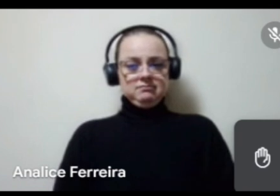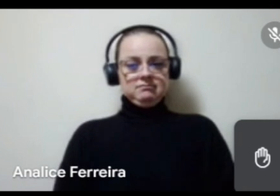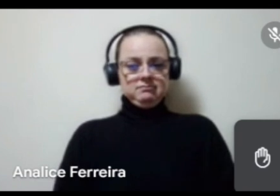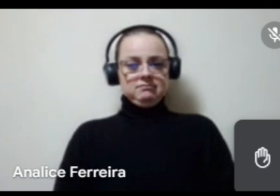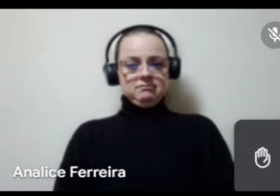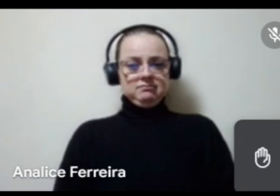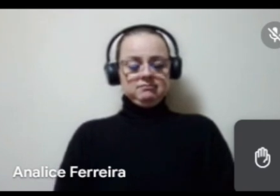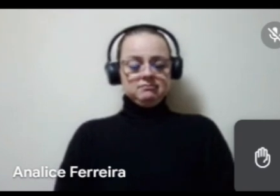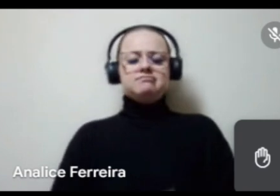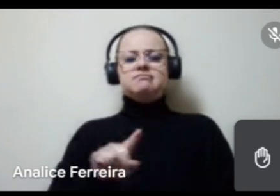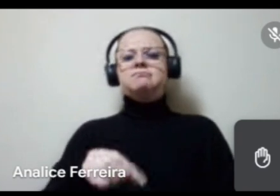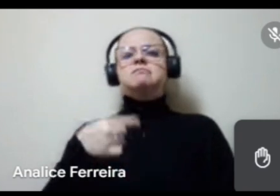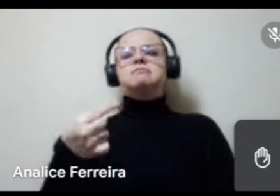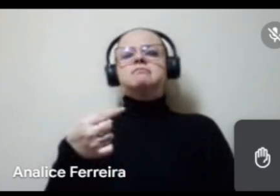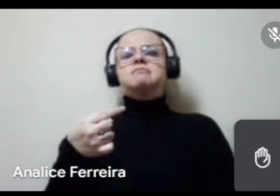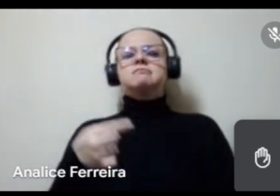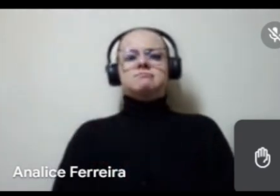quem é o próximo, Eloy?